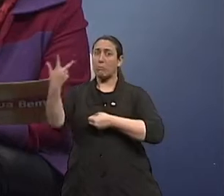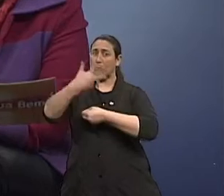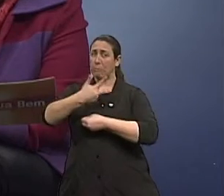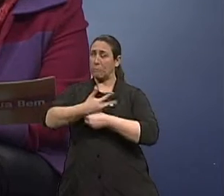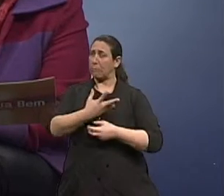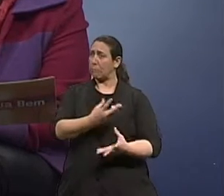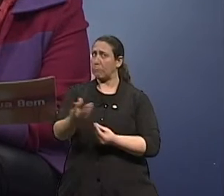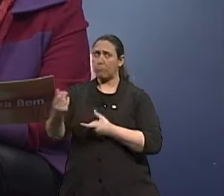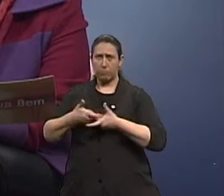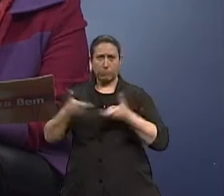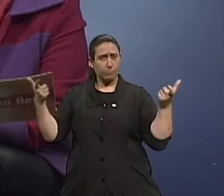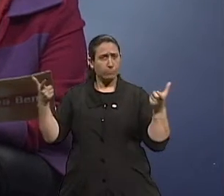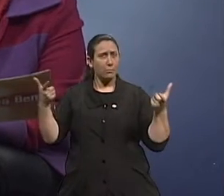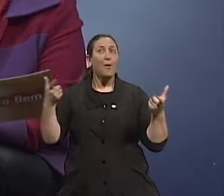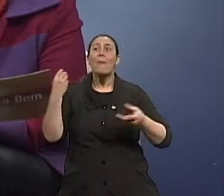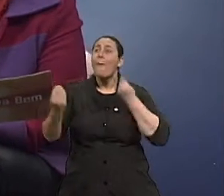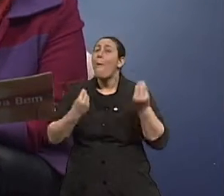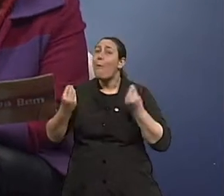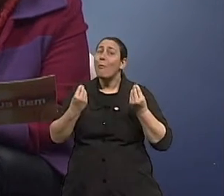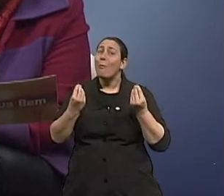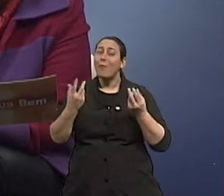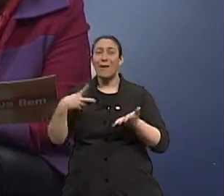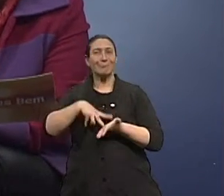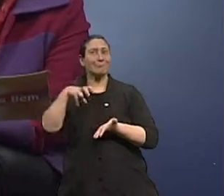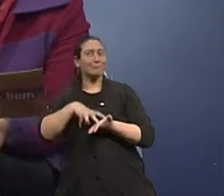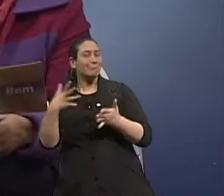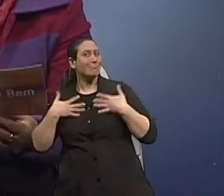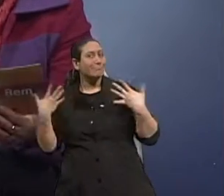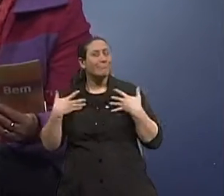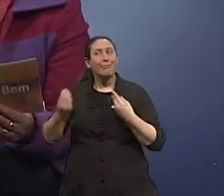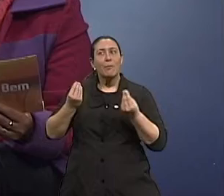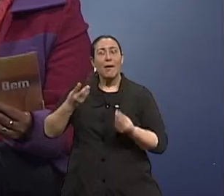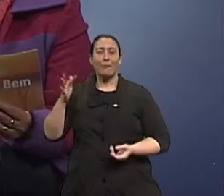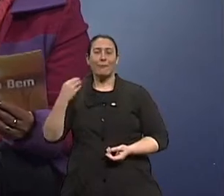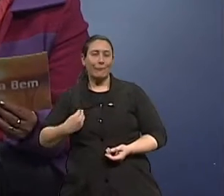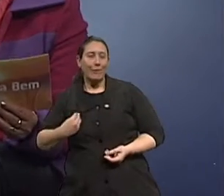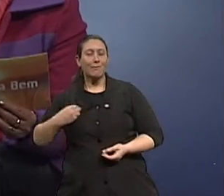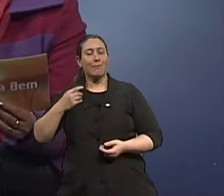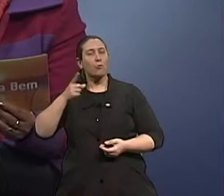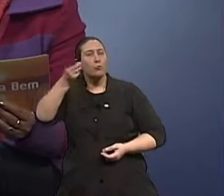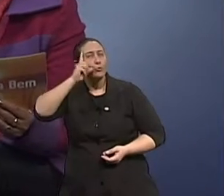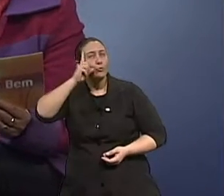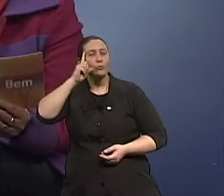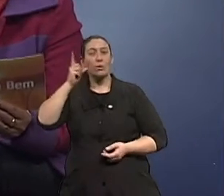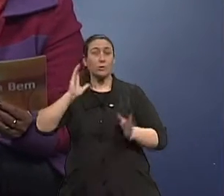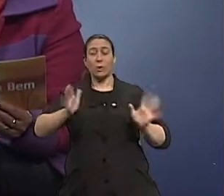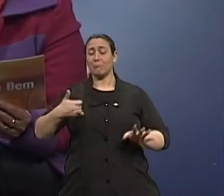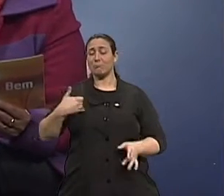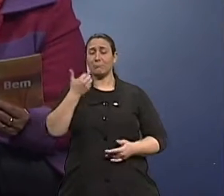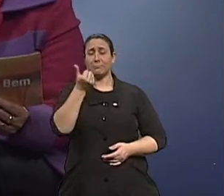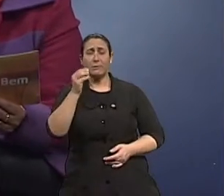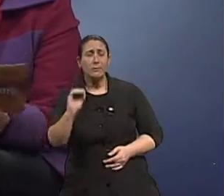né? Como encarar de maneira mais alegre, então, esta fase da vida, encarar o cotidiano, né? Quando a gente já passou dos